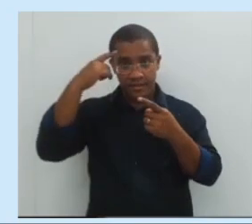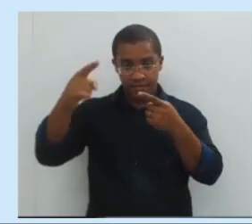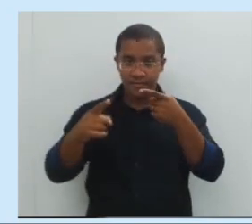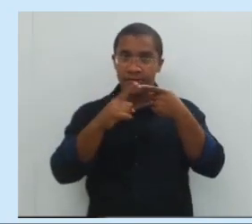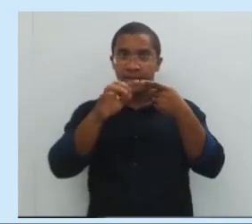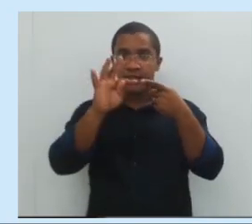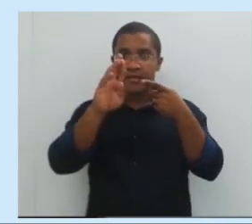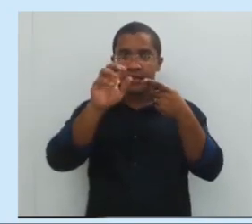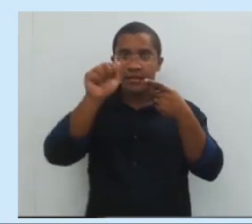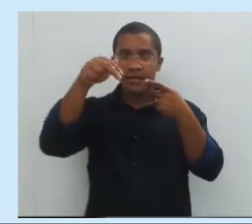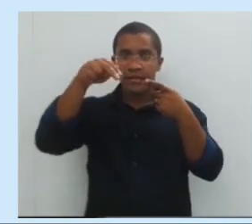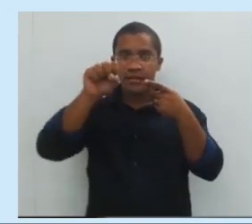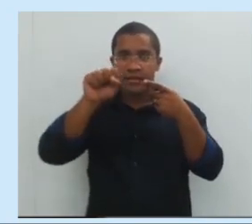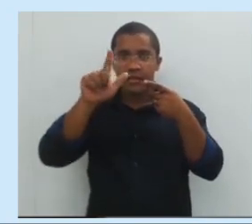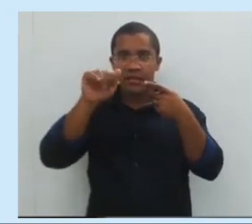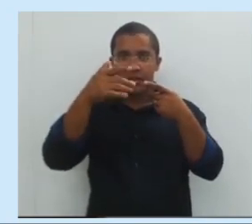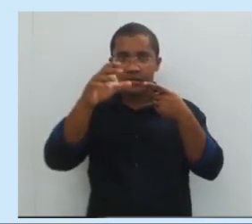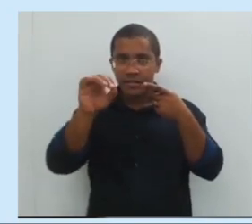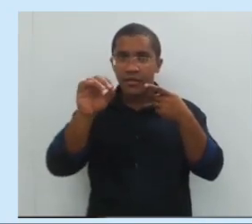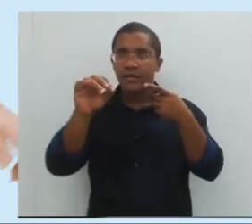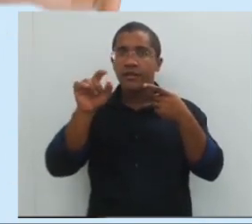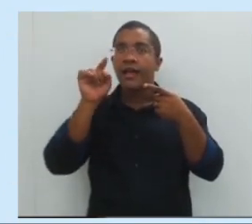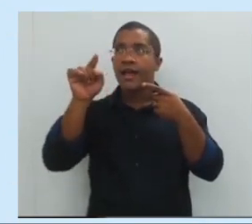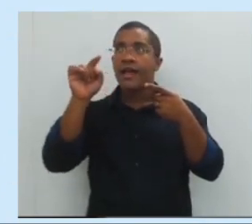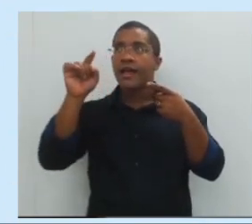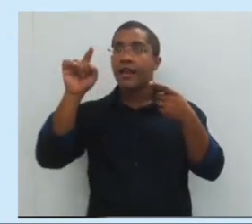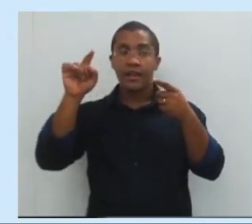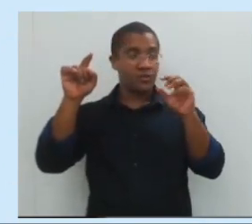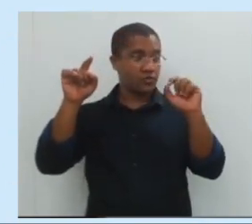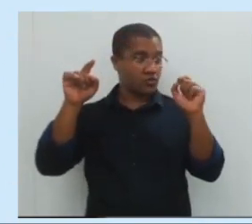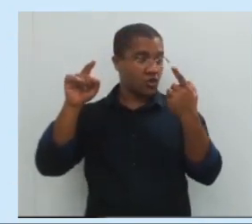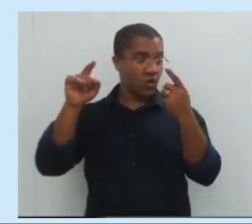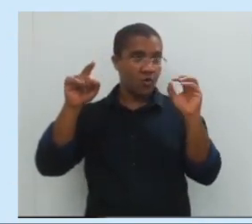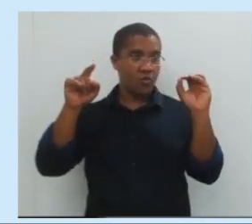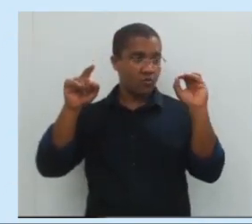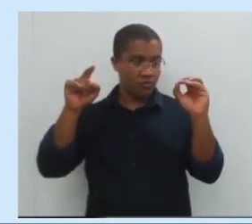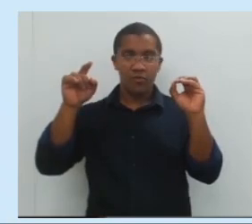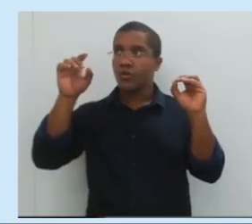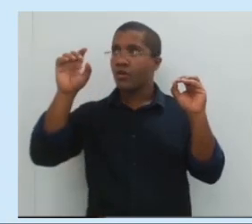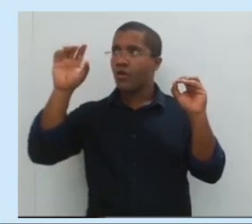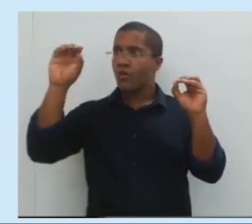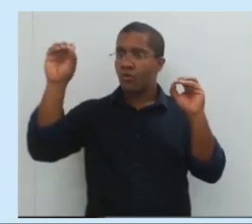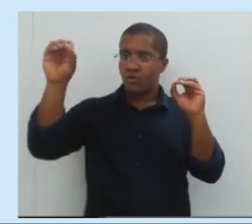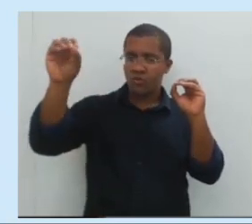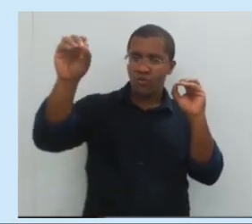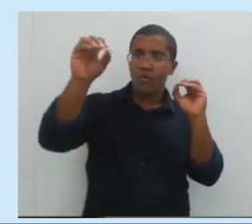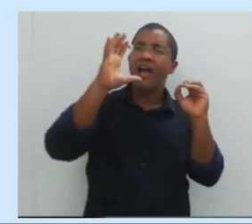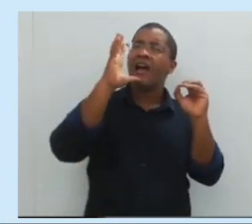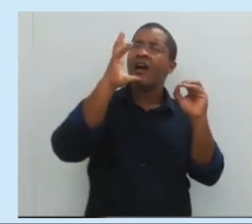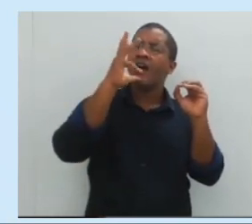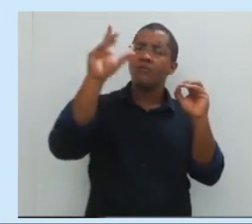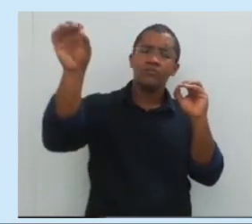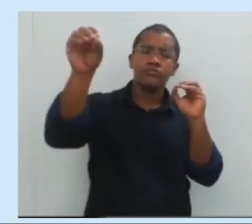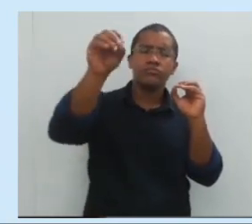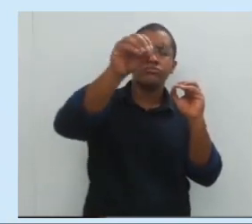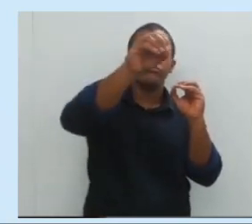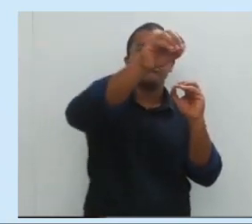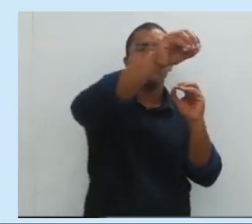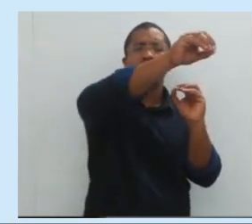translação, translato, ela gira lentamente em torno do